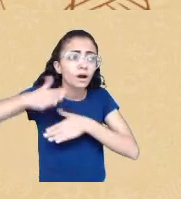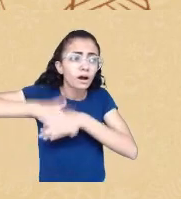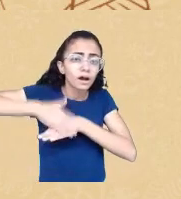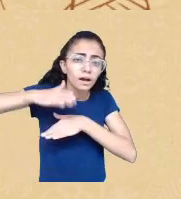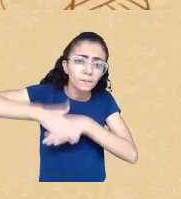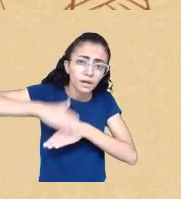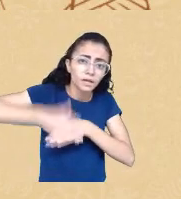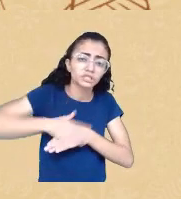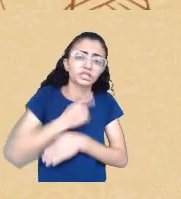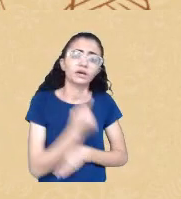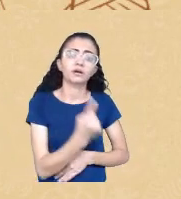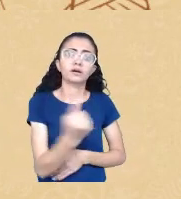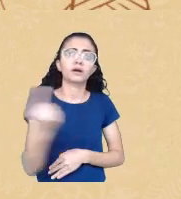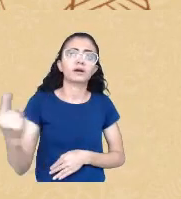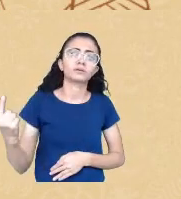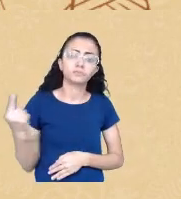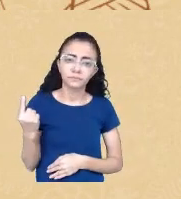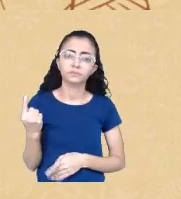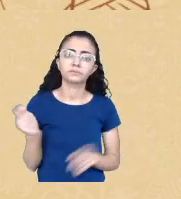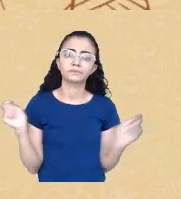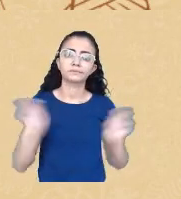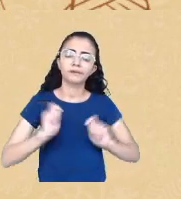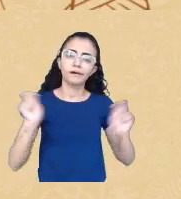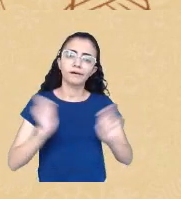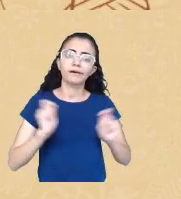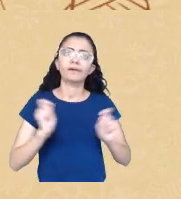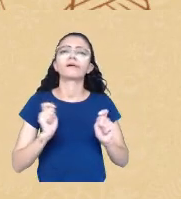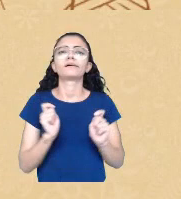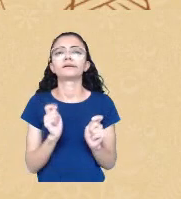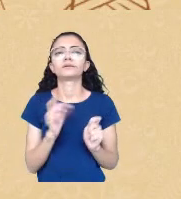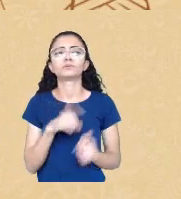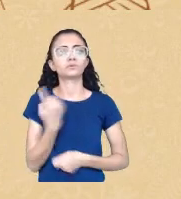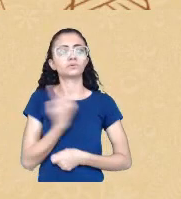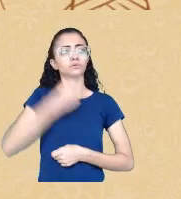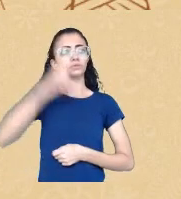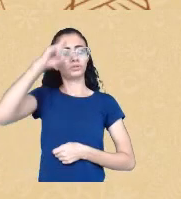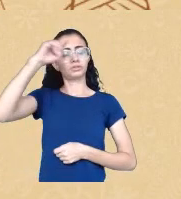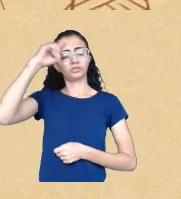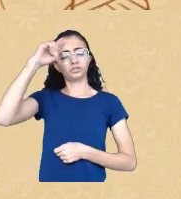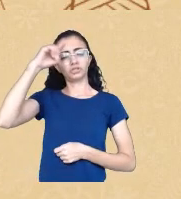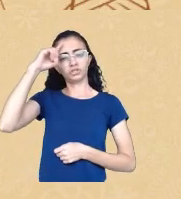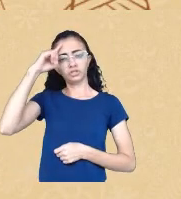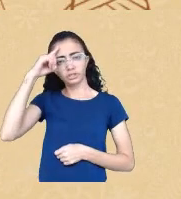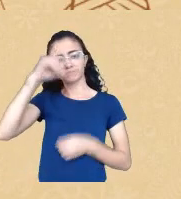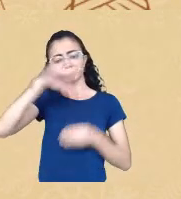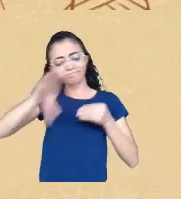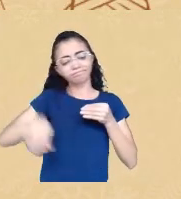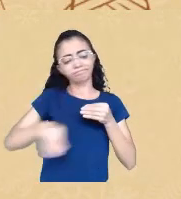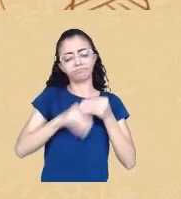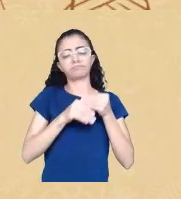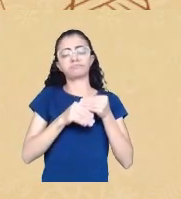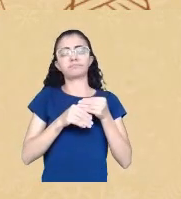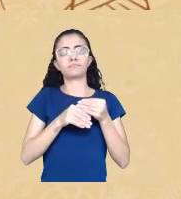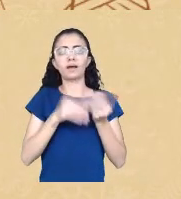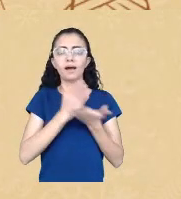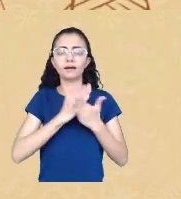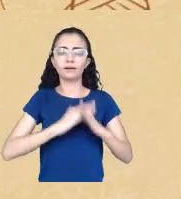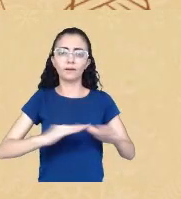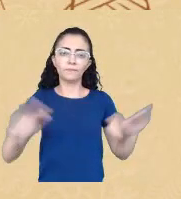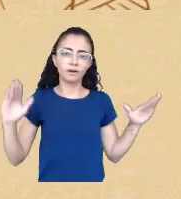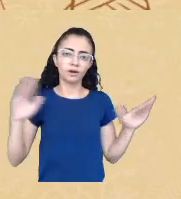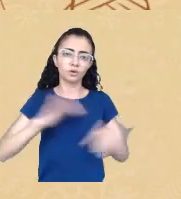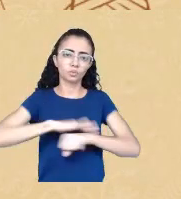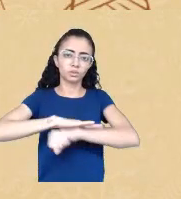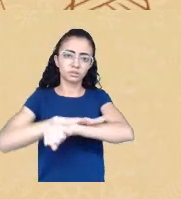nós podemos introduzir no nosso cotidiano para combater o racismo e outras